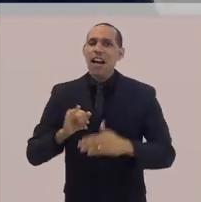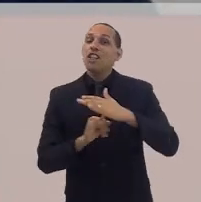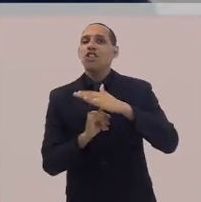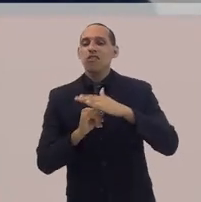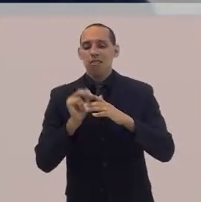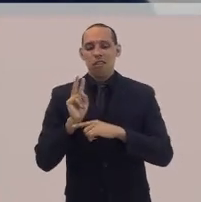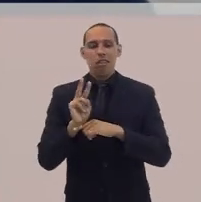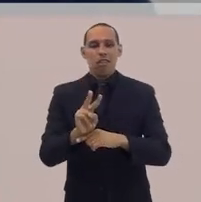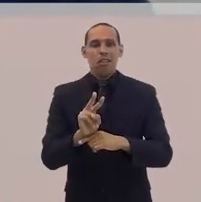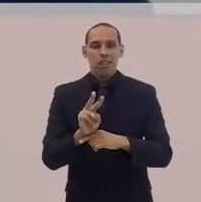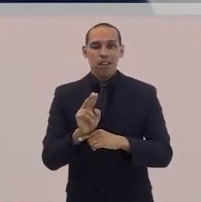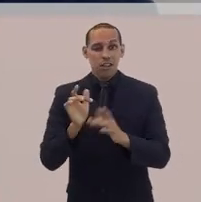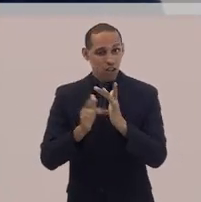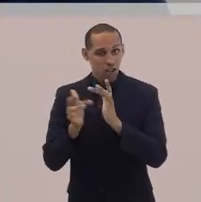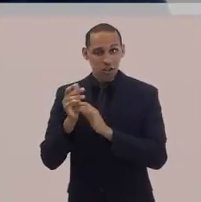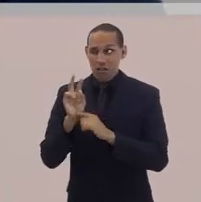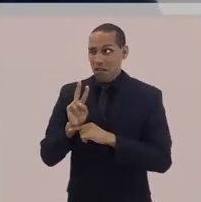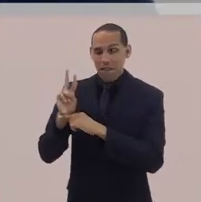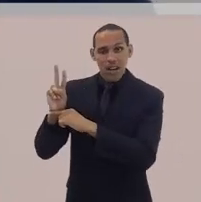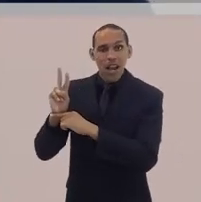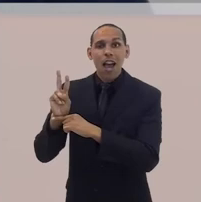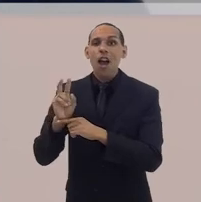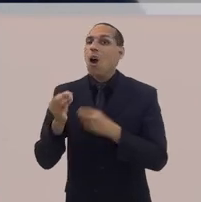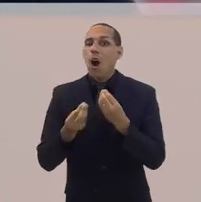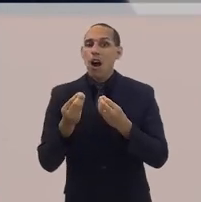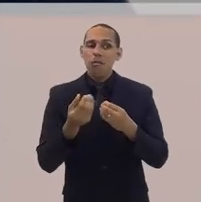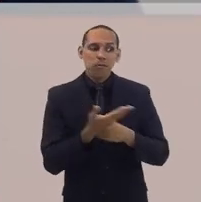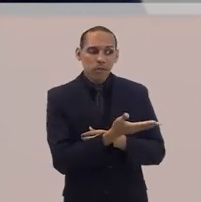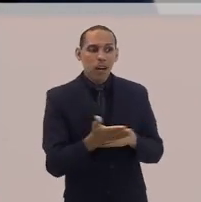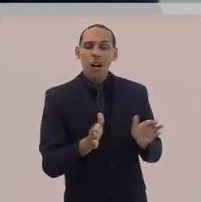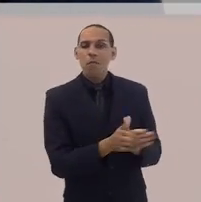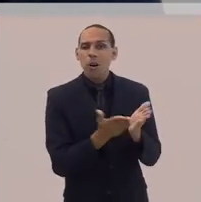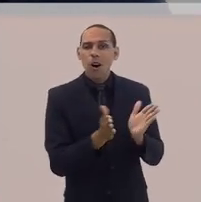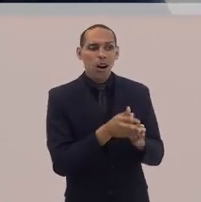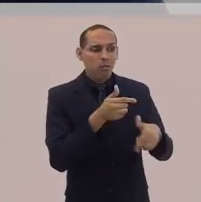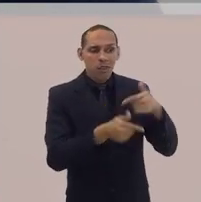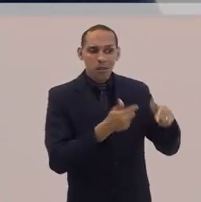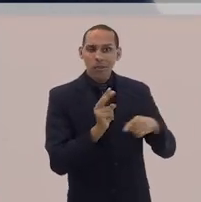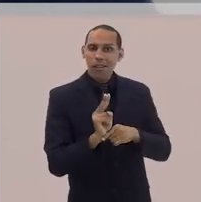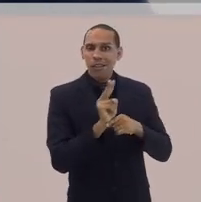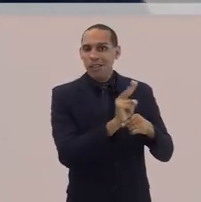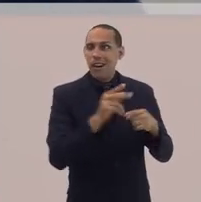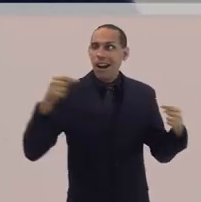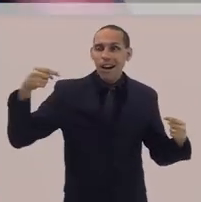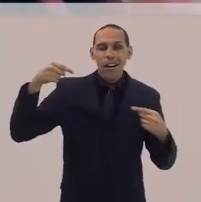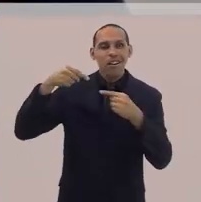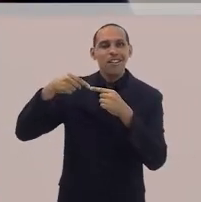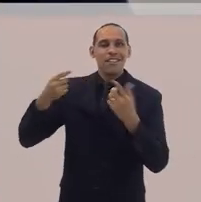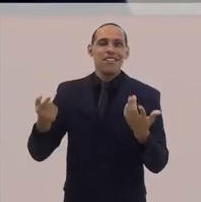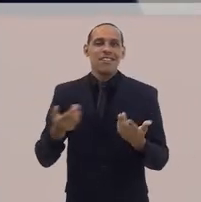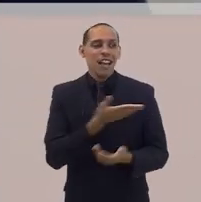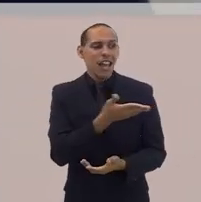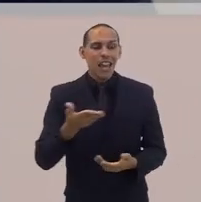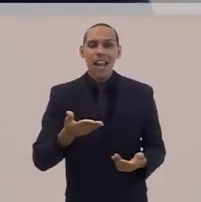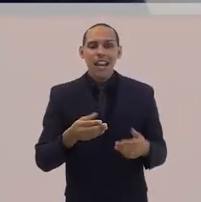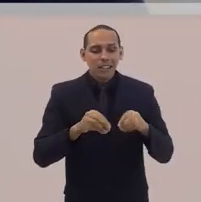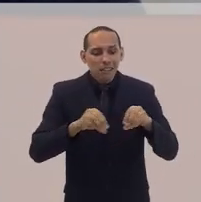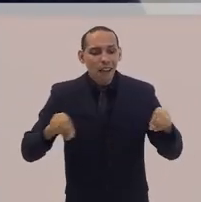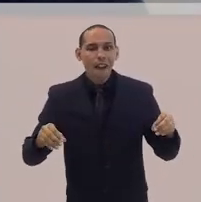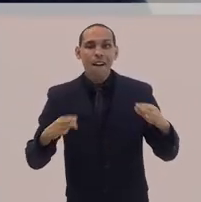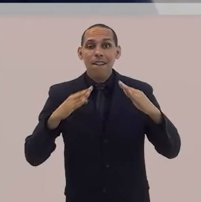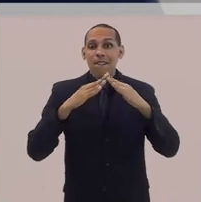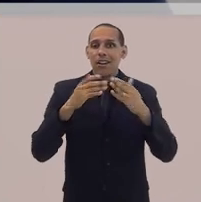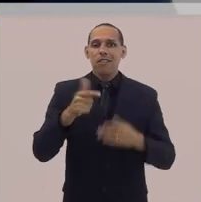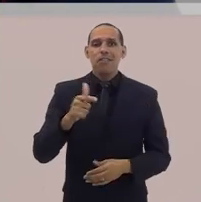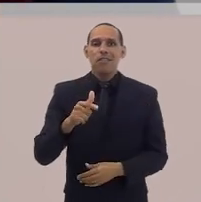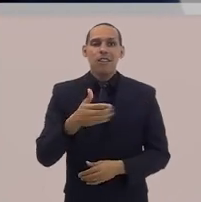instituição. Defender Jesus é defender o pobre, o trabalhador, o sem teto, o sem terra,